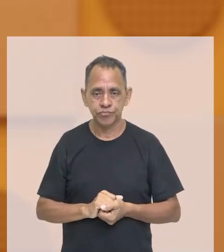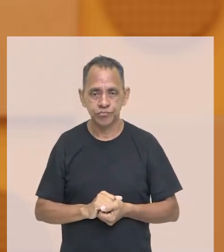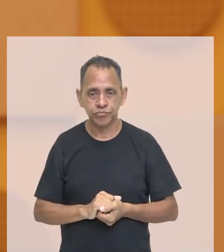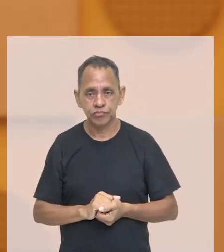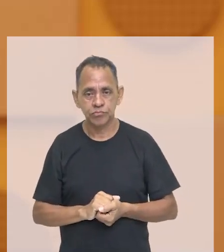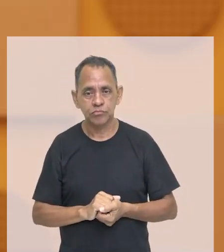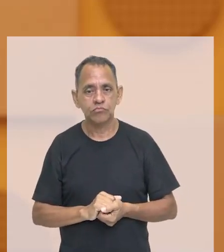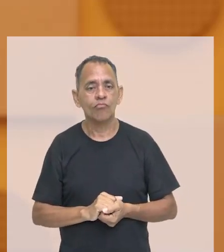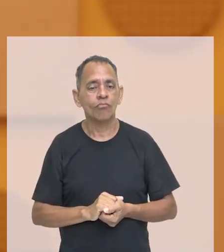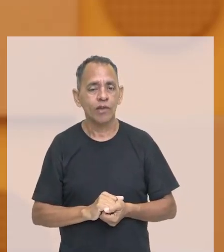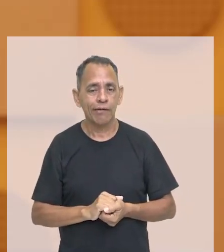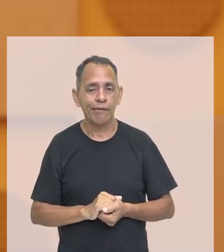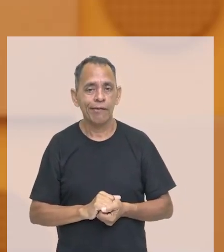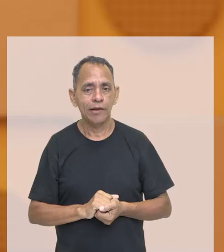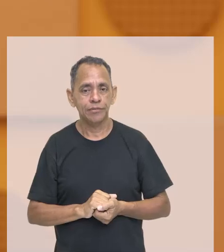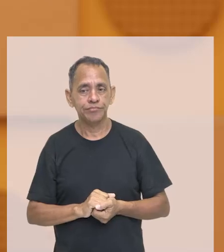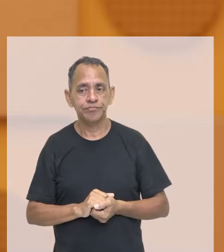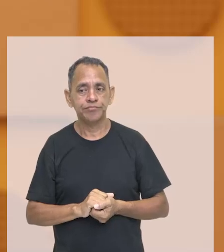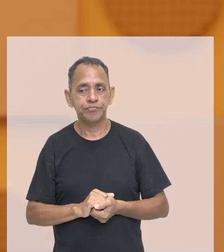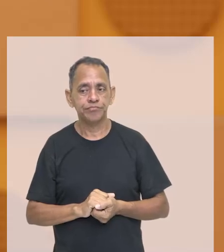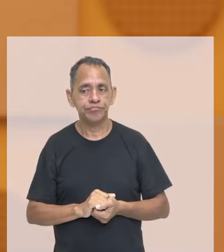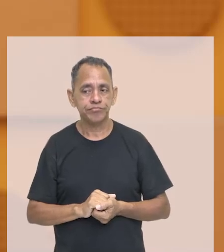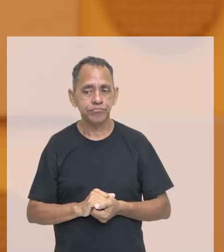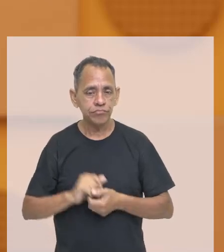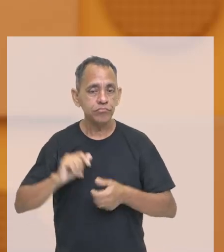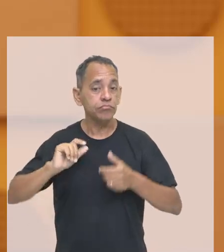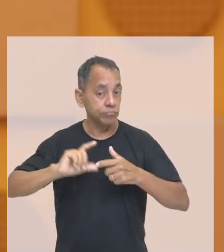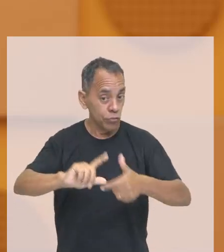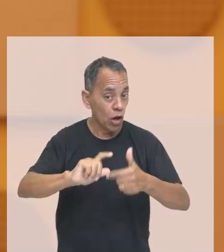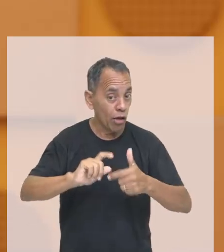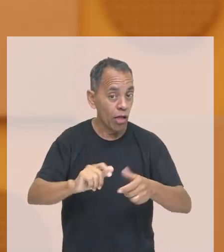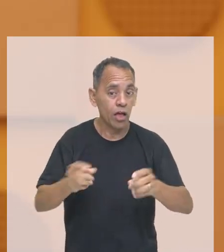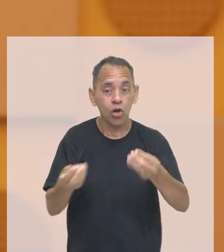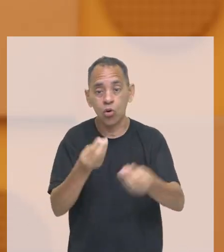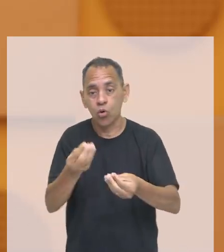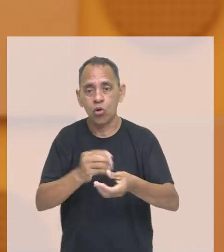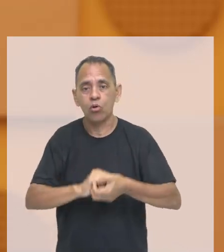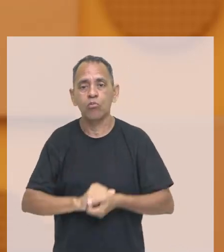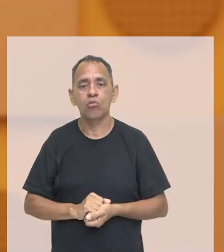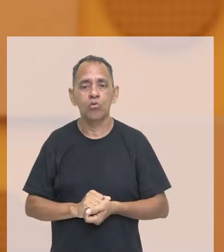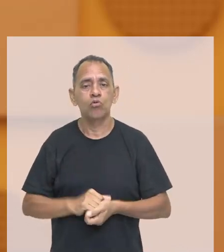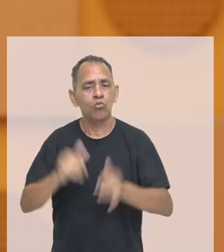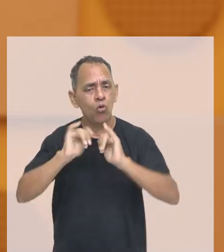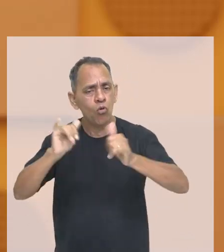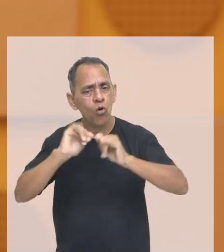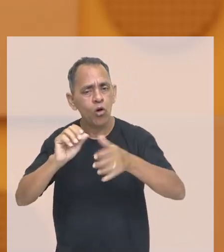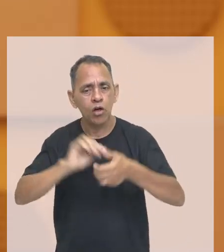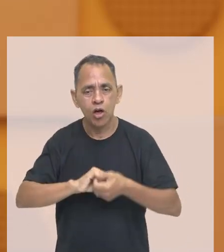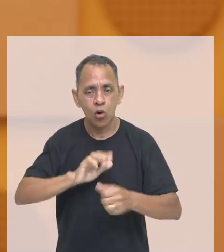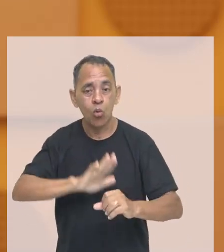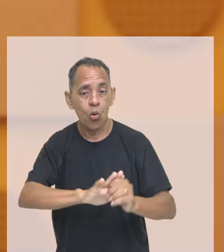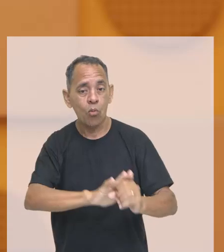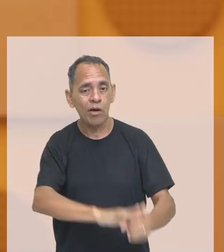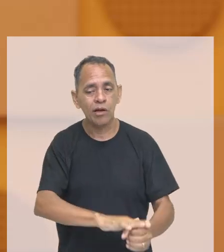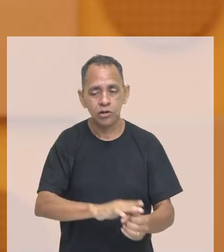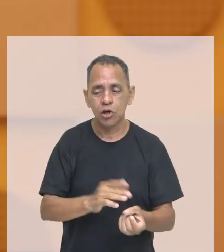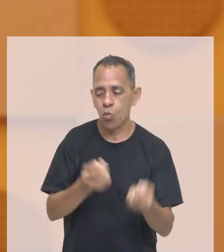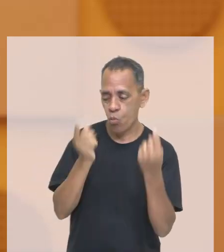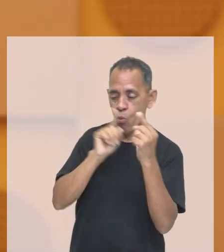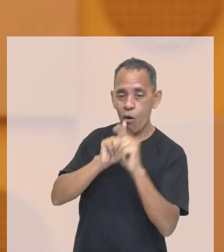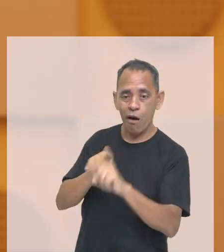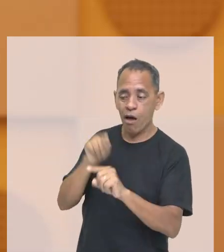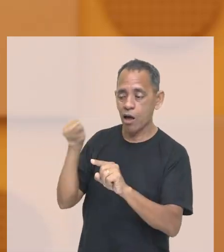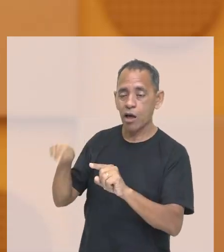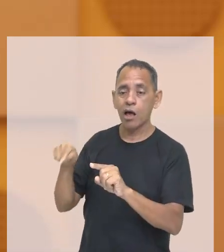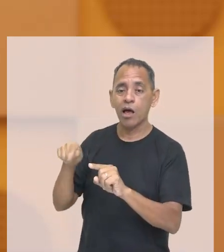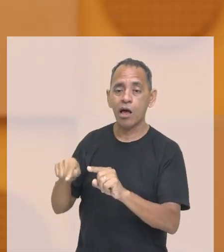conservadora dos militares que pregava uma repressão maior aos opositores do regime. Então, a partir da